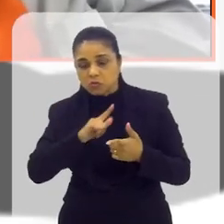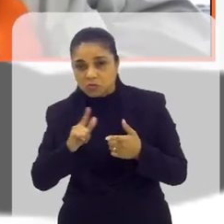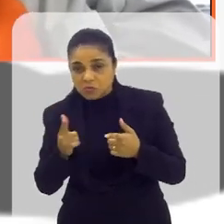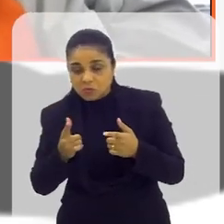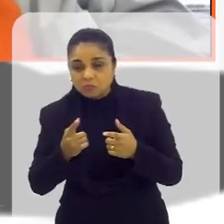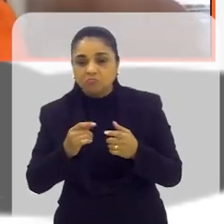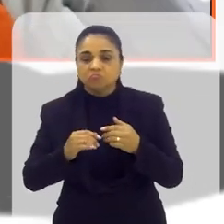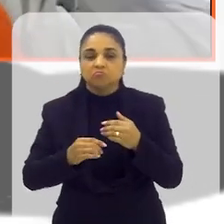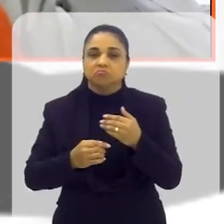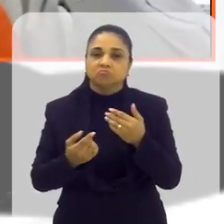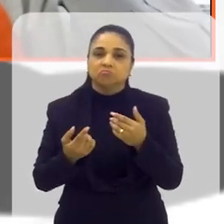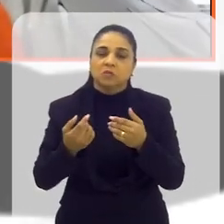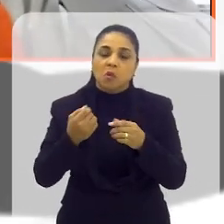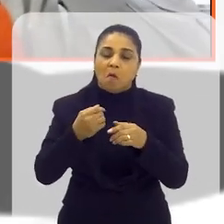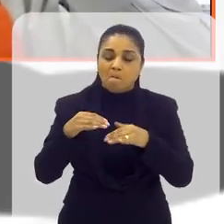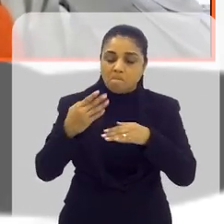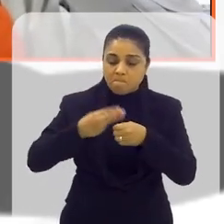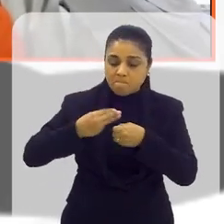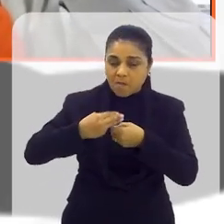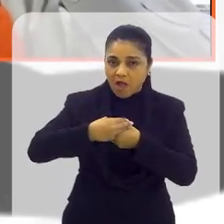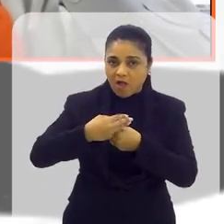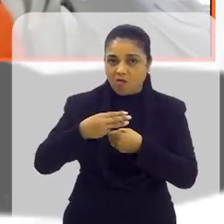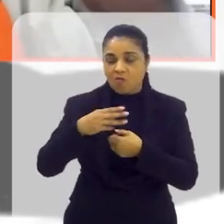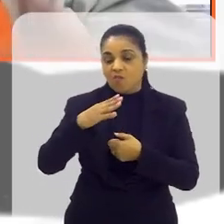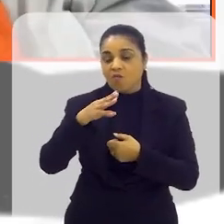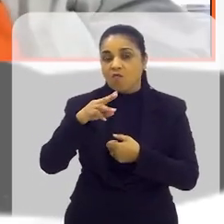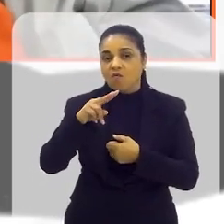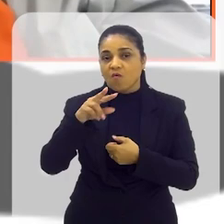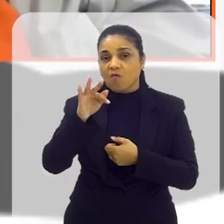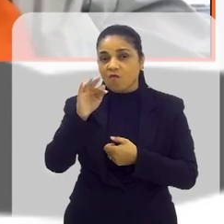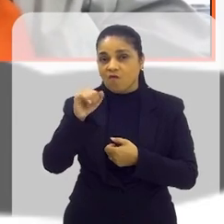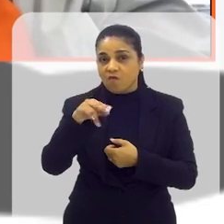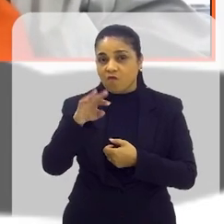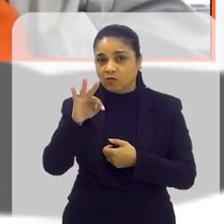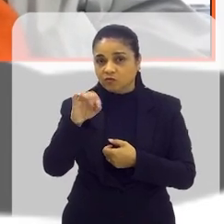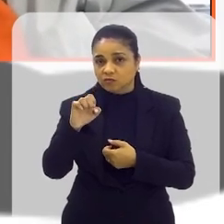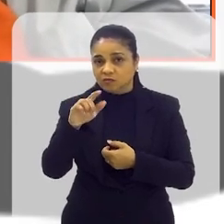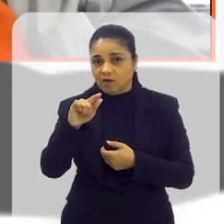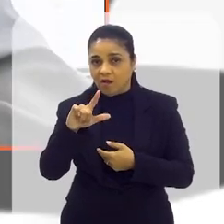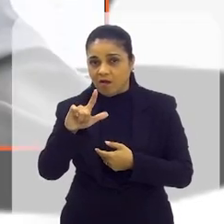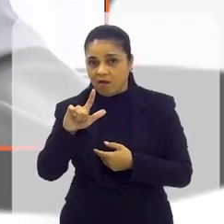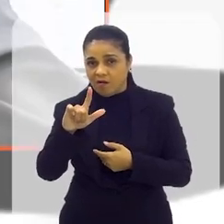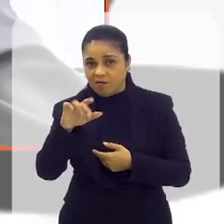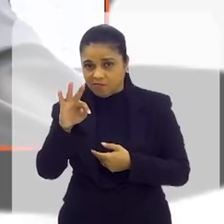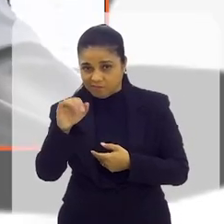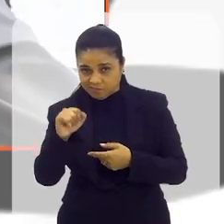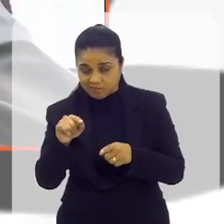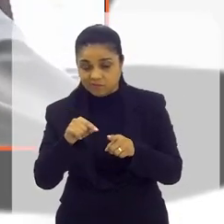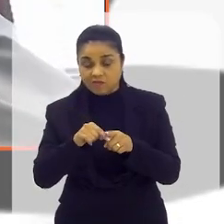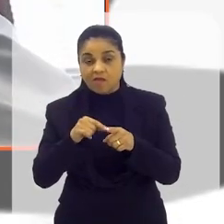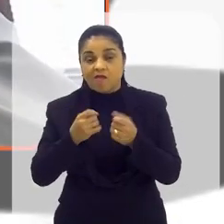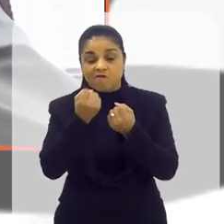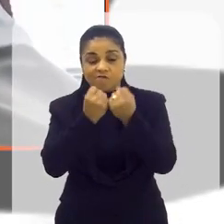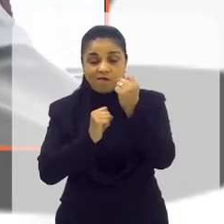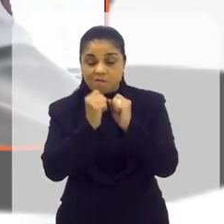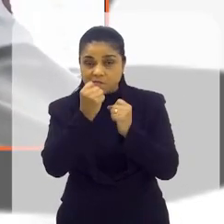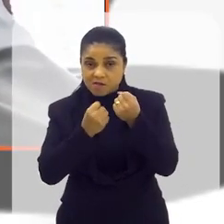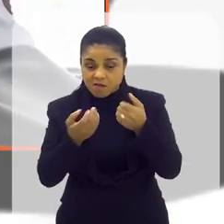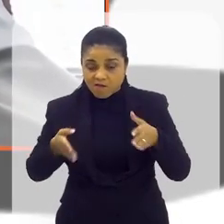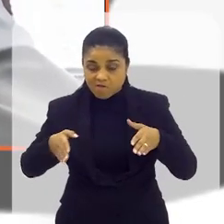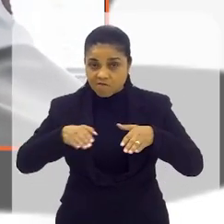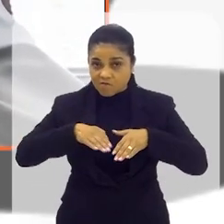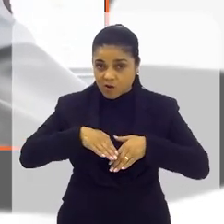recuperamos ela, fica no bairro Ponte Alta, né? Lá de Volta Redonda, aonde... Como é que faz? A gente